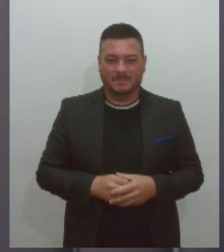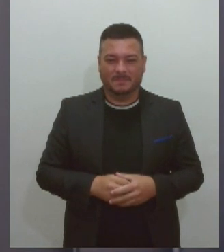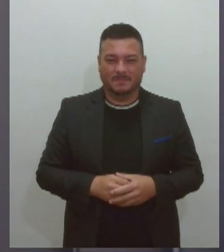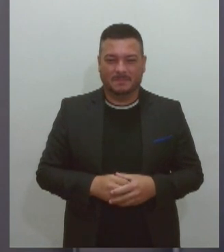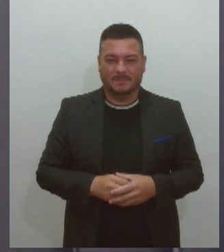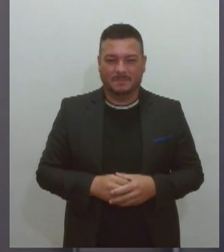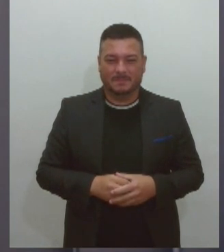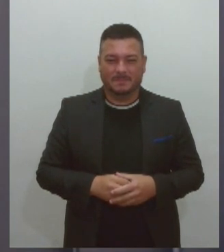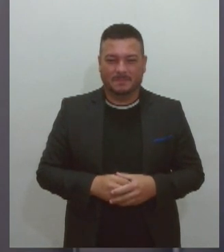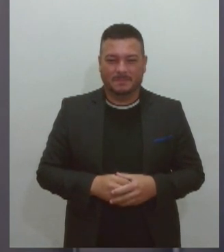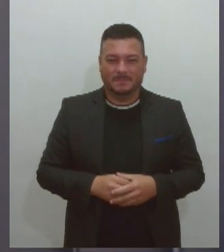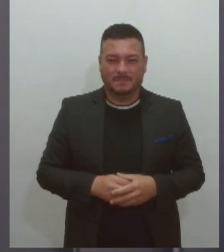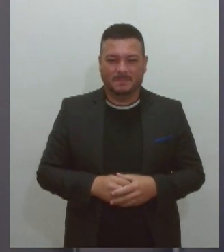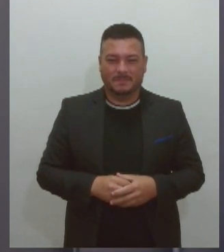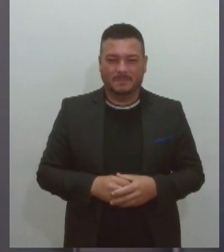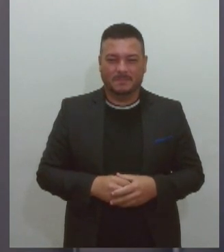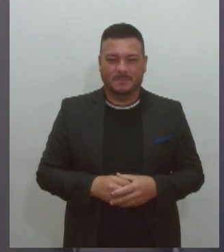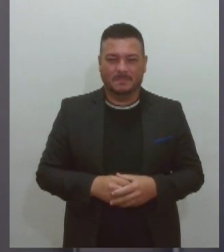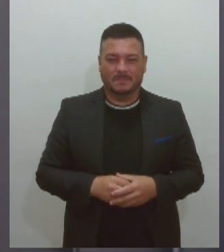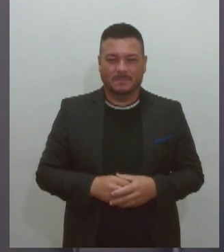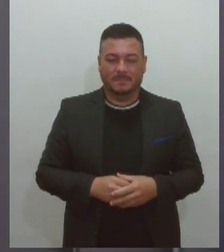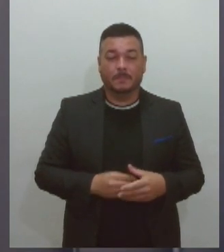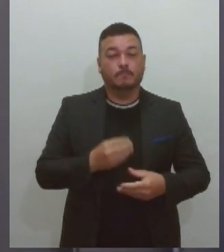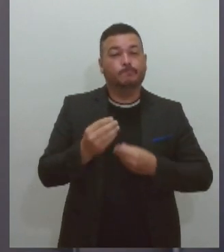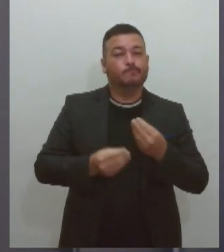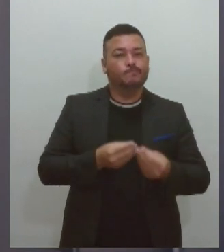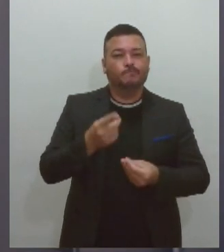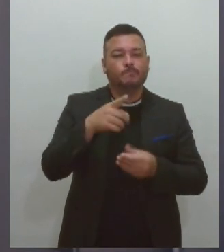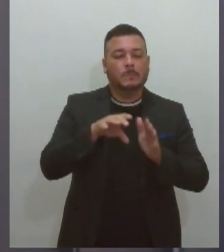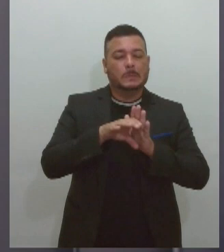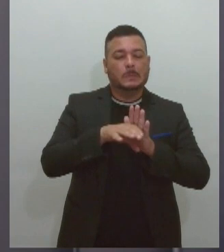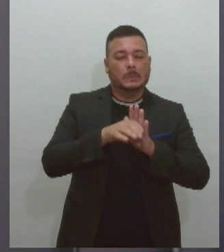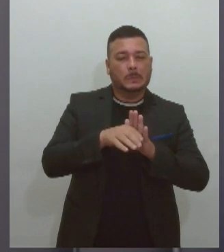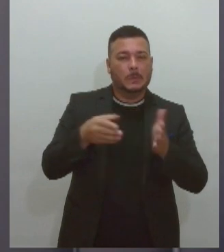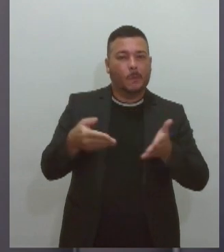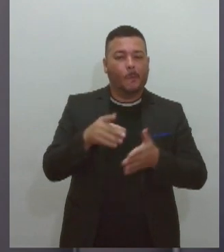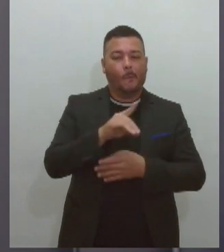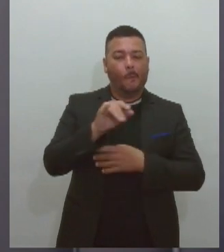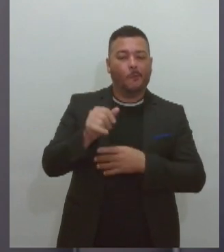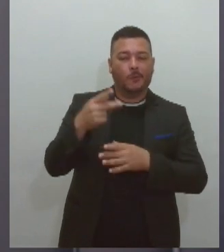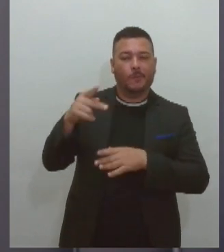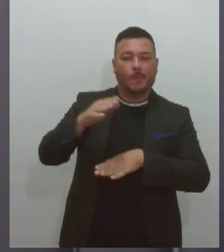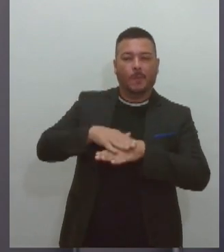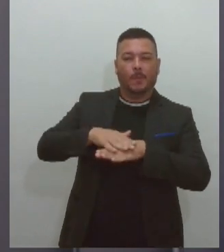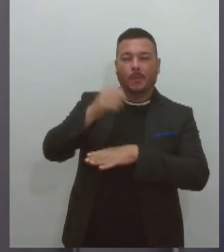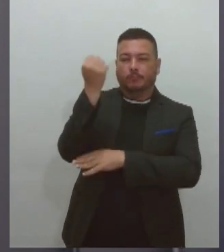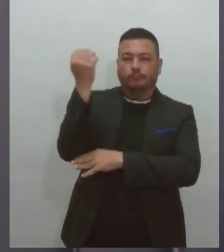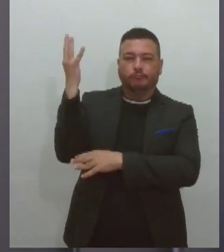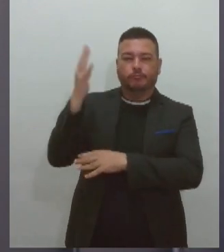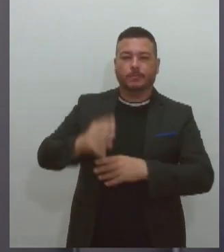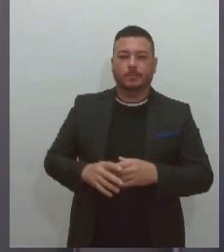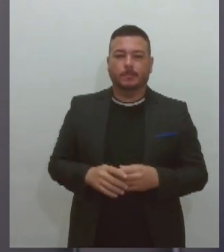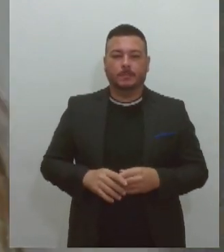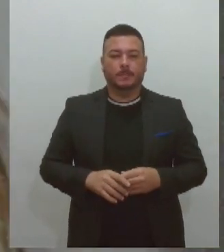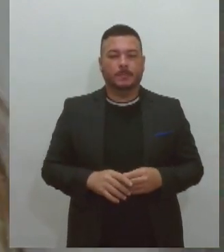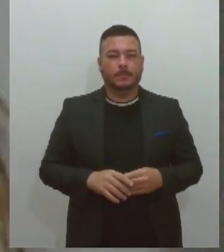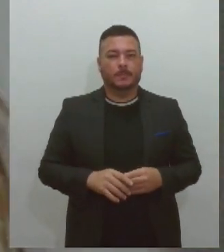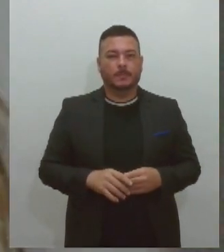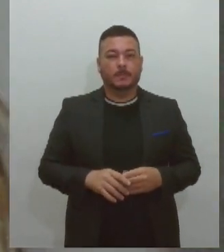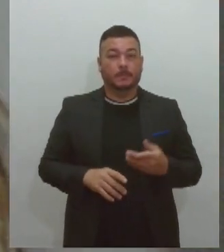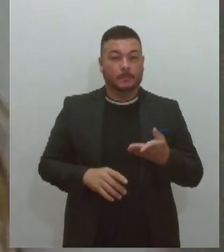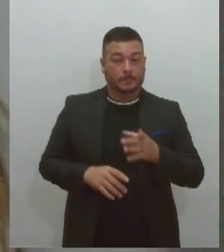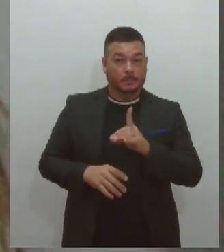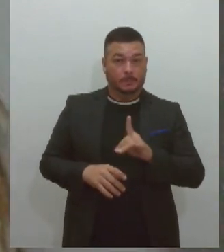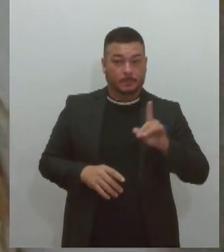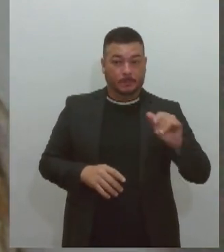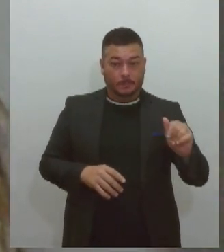Isabelle, como a senhora define essa data para o meio ambiente? Bom, essa data, ela não é uma